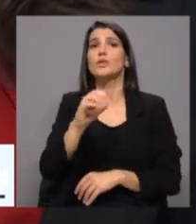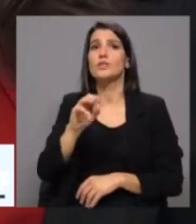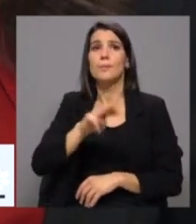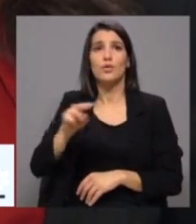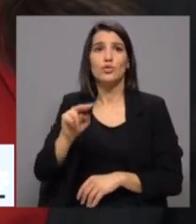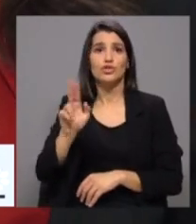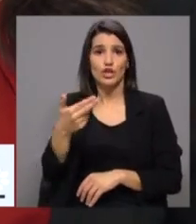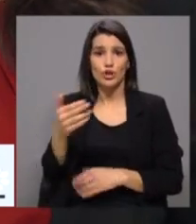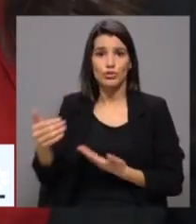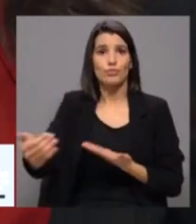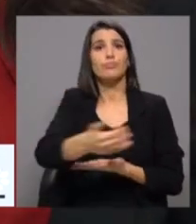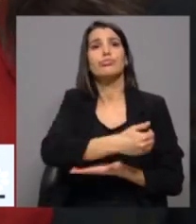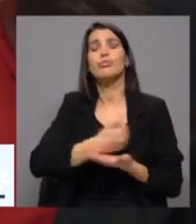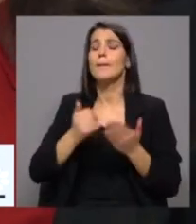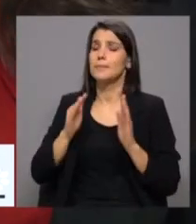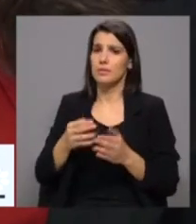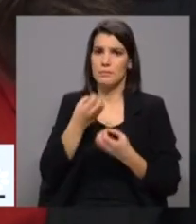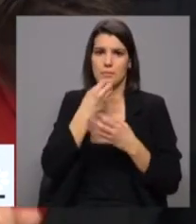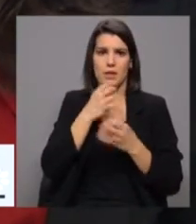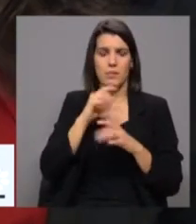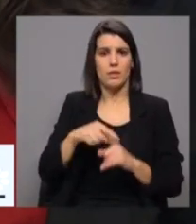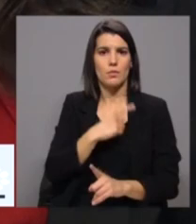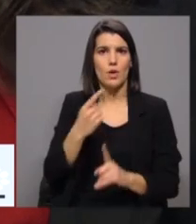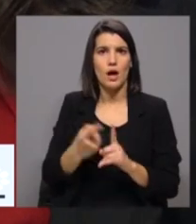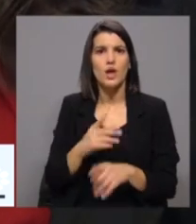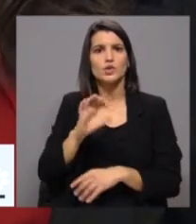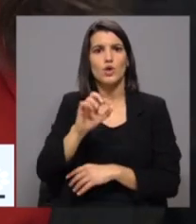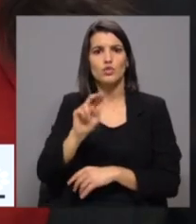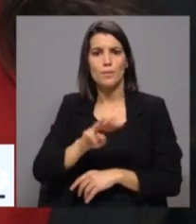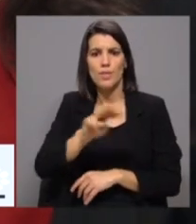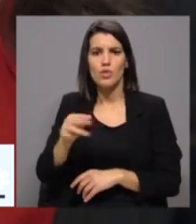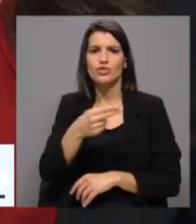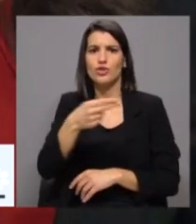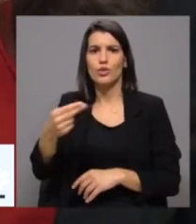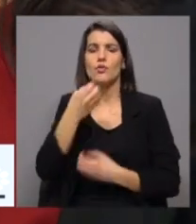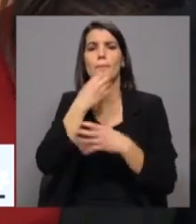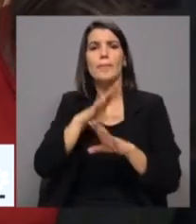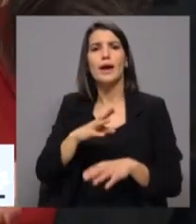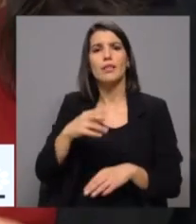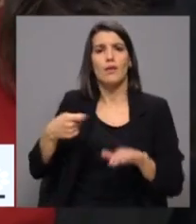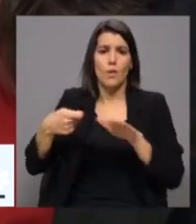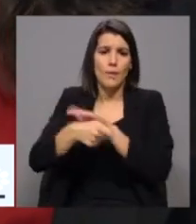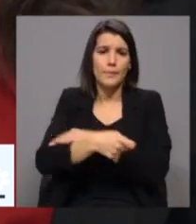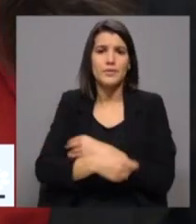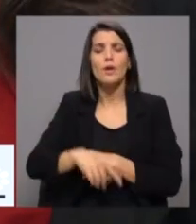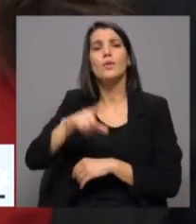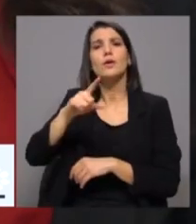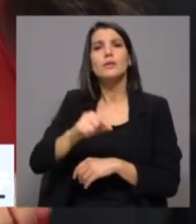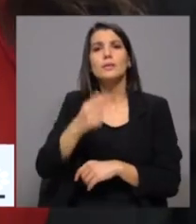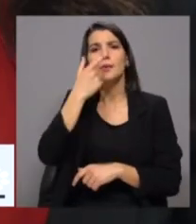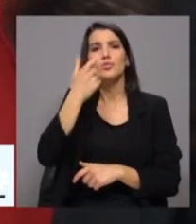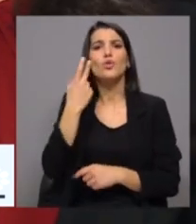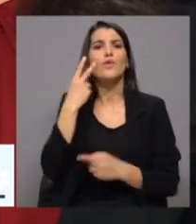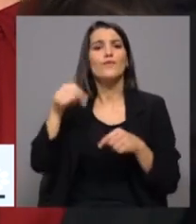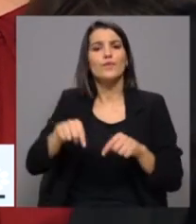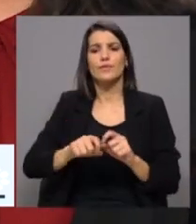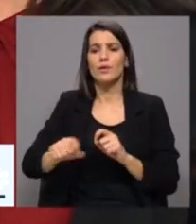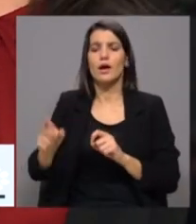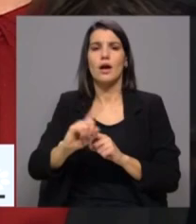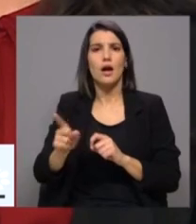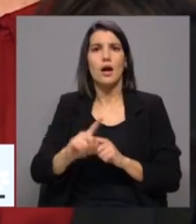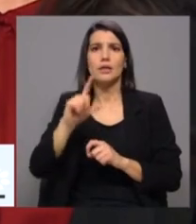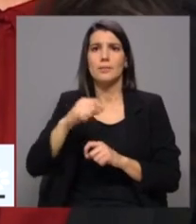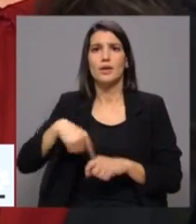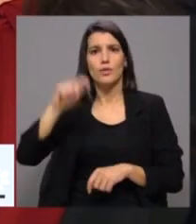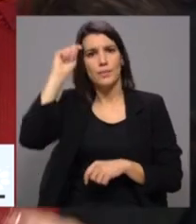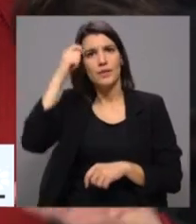que se perde todos os anos, os 18 mil milhões de euros que perdemos para a corrupção, mais o regime do residente não habitual para o qual também perdemos